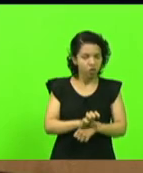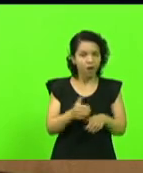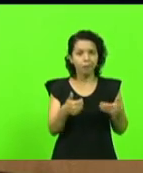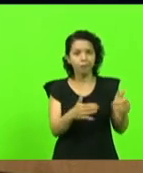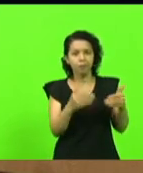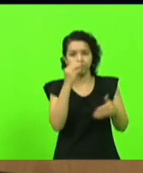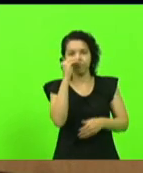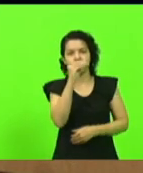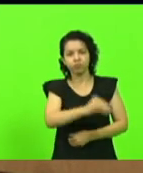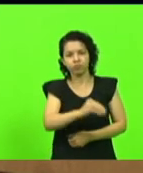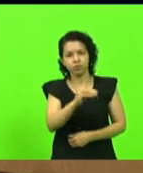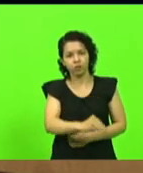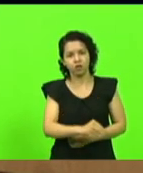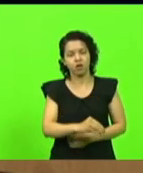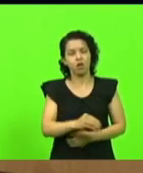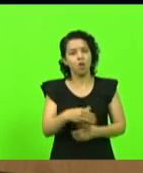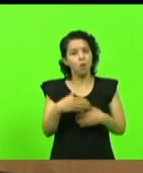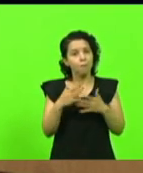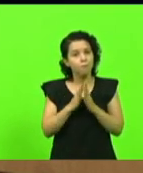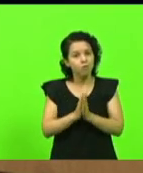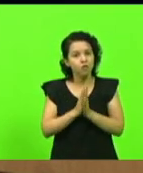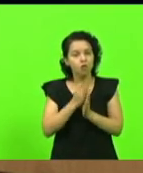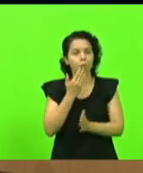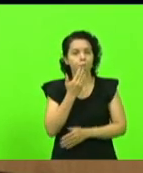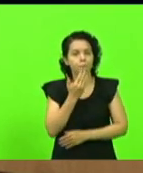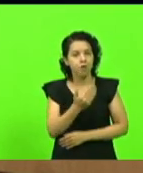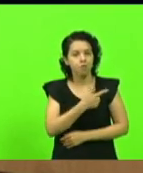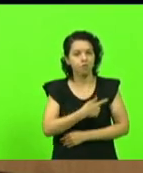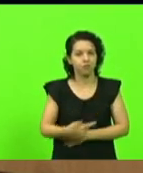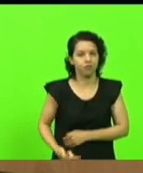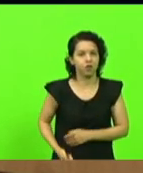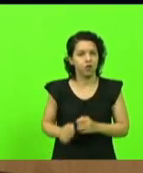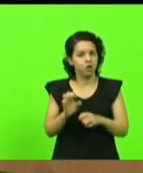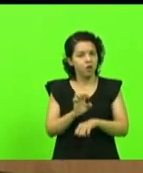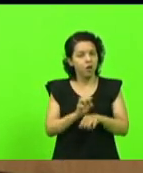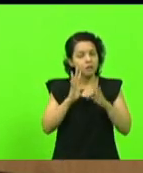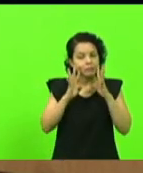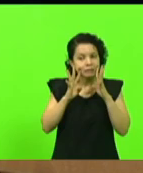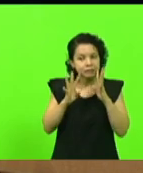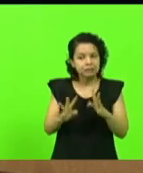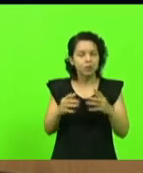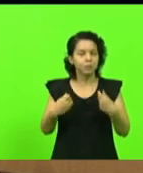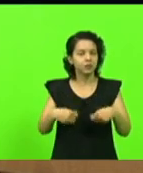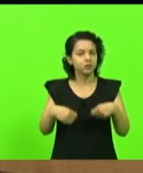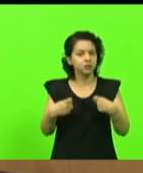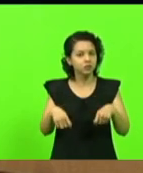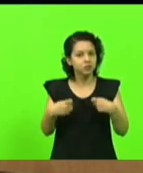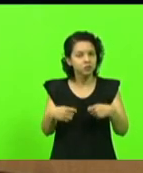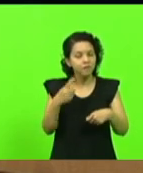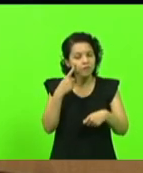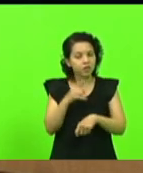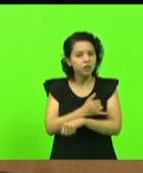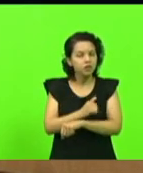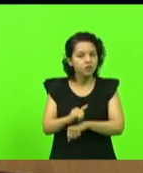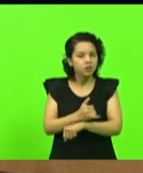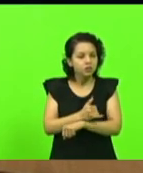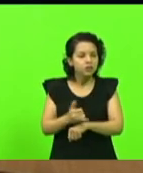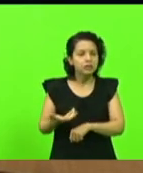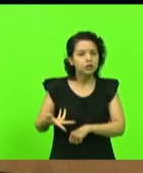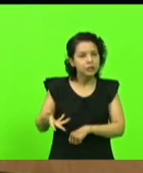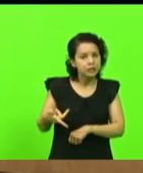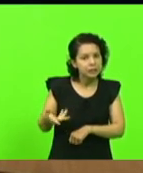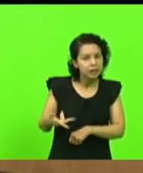peço ao governo do estado que olhe isso com atenção e veja os mecanismos para agilizar essas